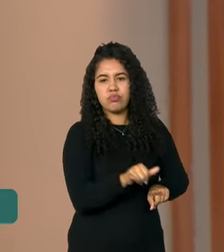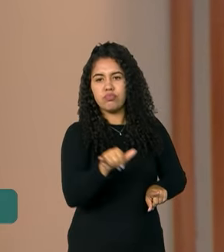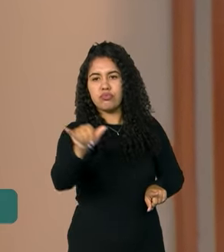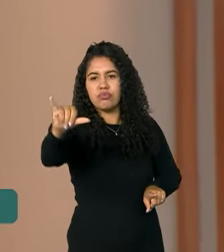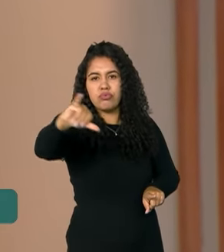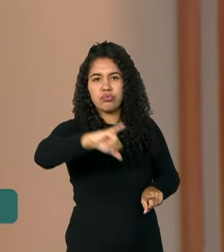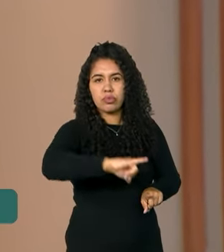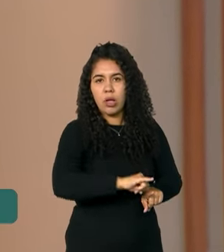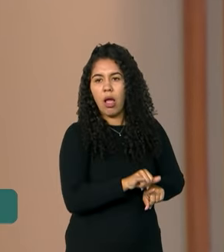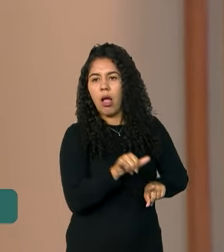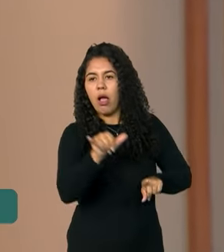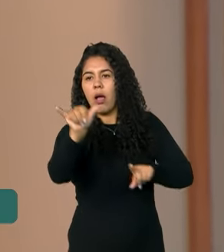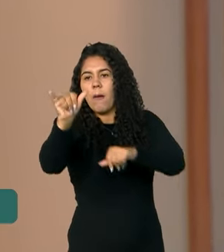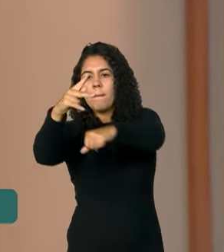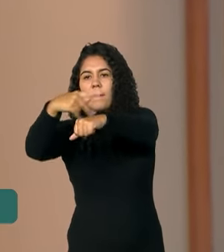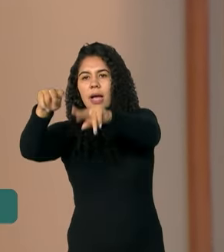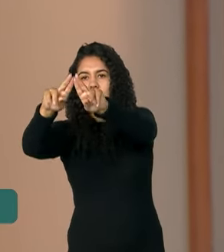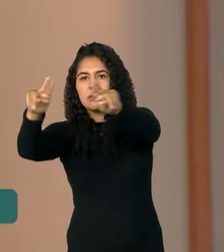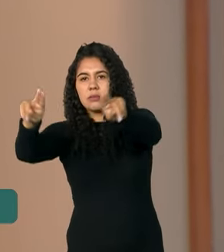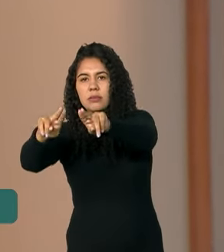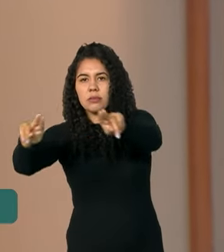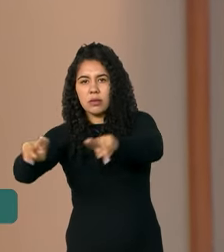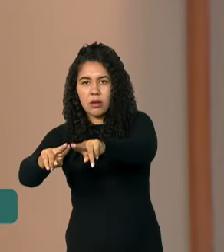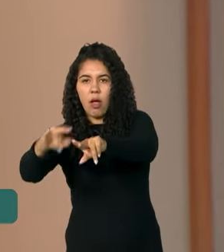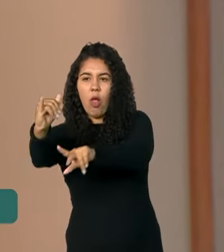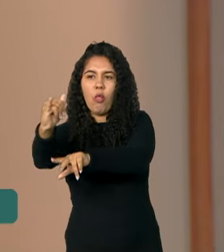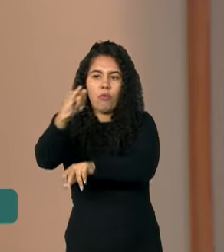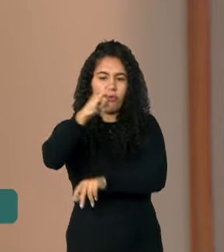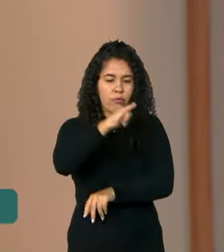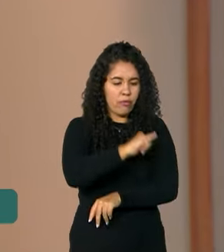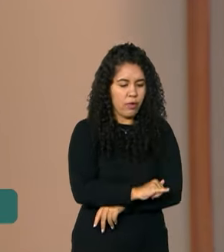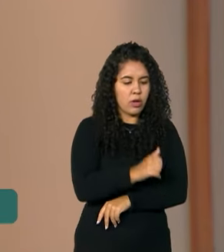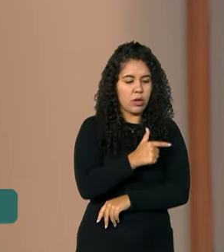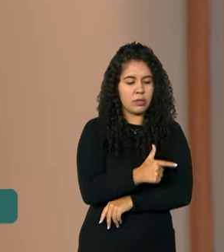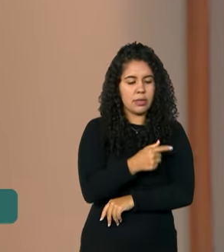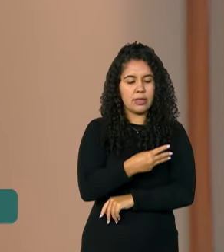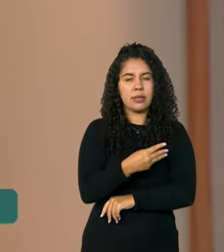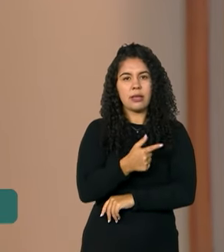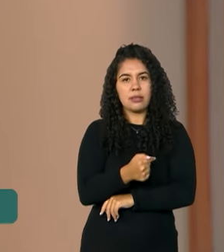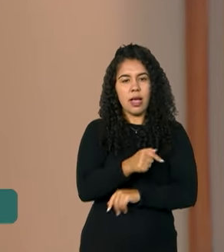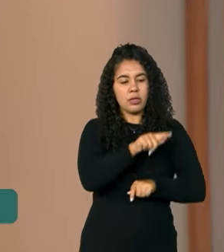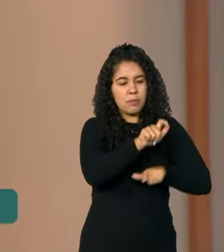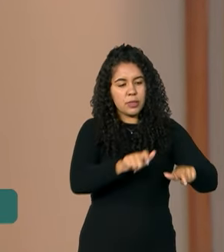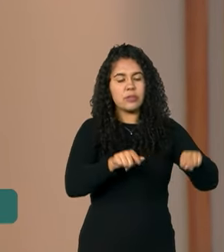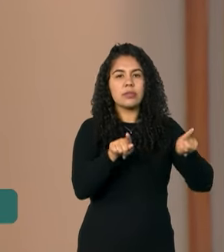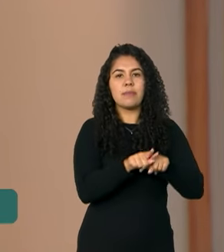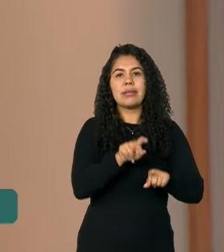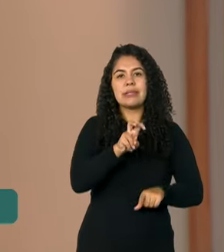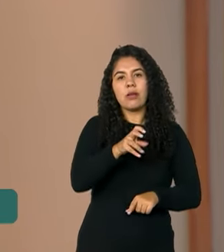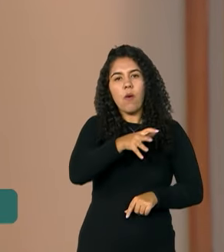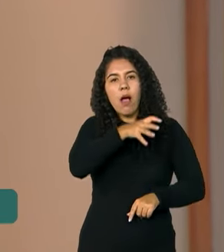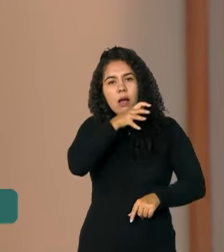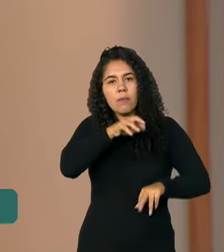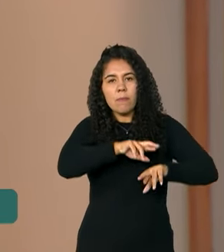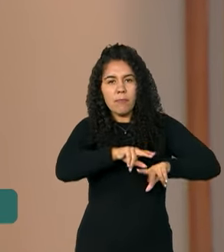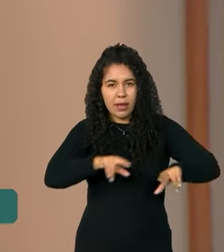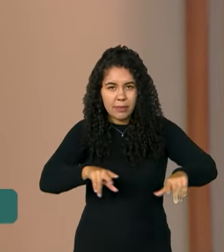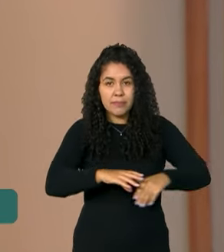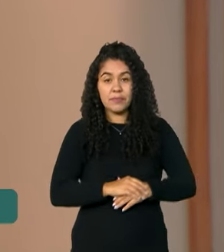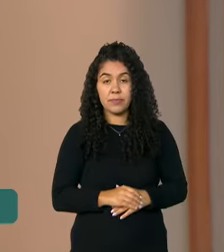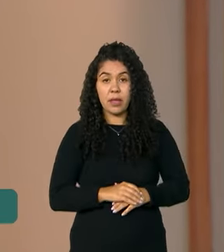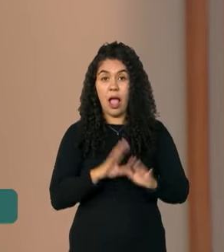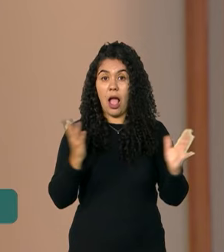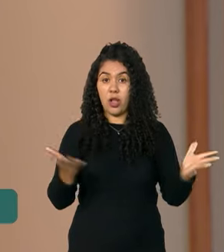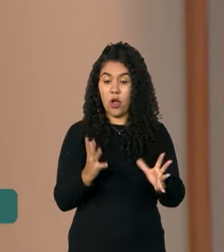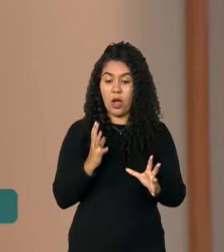conflito no Líbano. A bordo, 237 pessoas e 5 animais de estimação. Com mais esse voo, são no